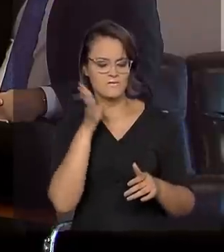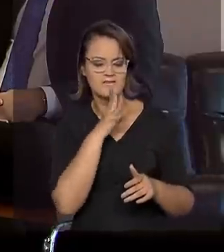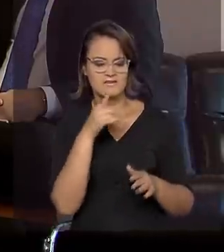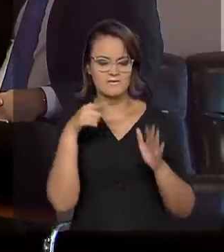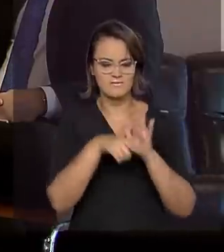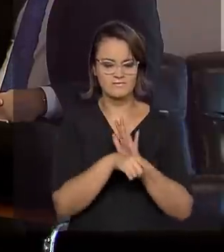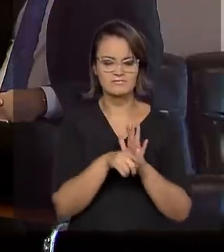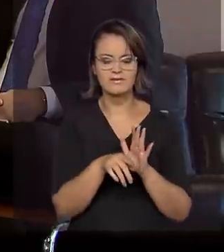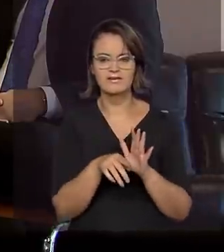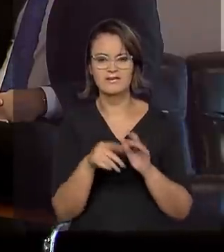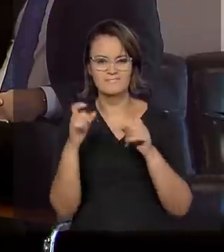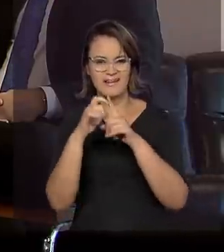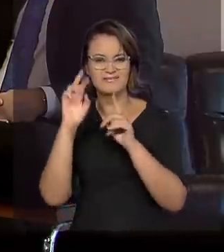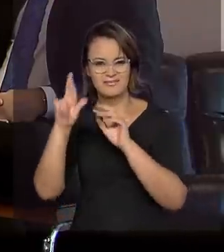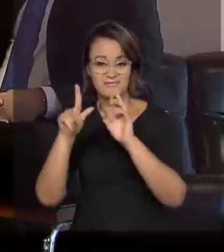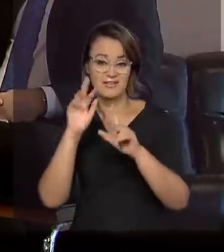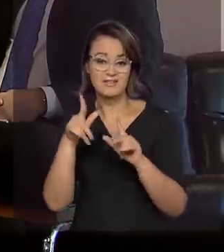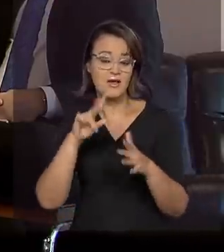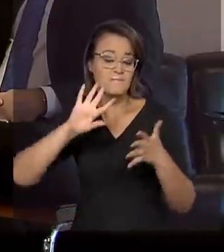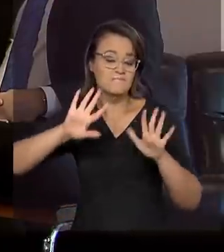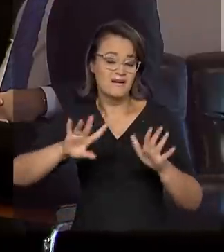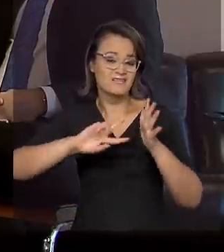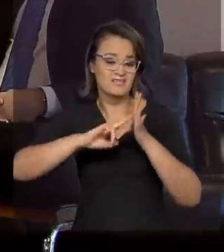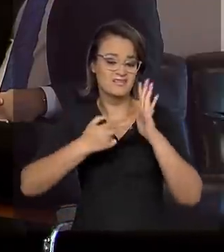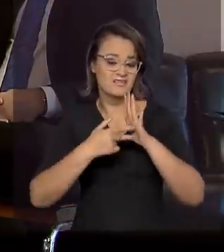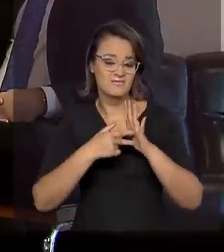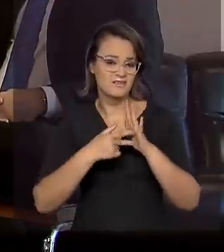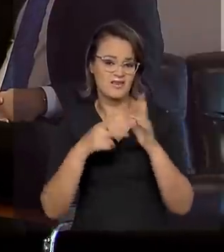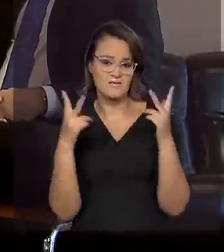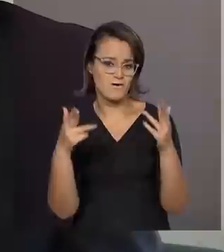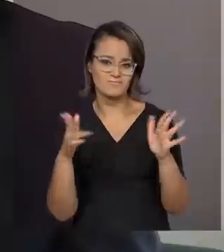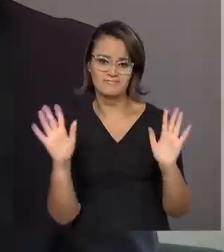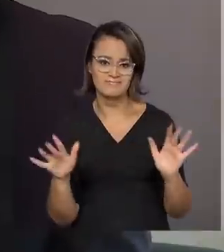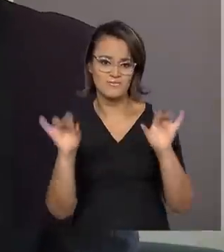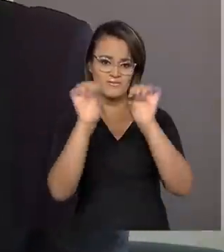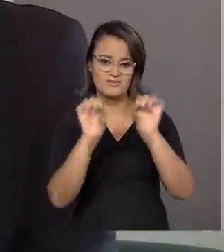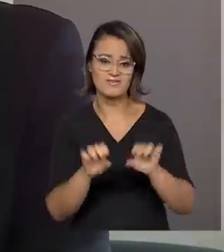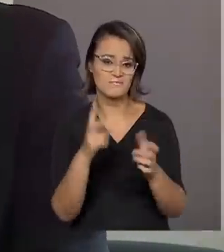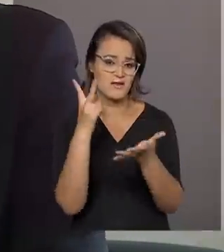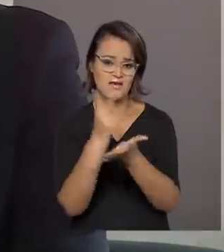Reading Panel, cunhamos instrução fônica sistemática. Perfeito.